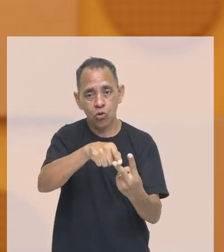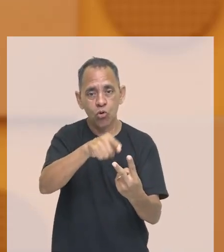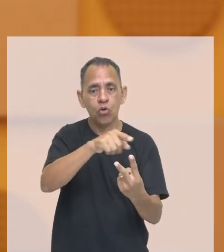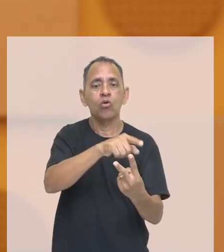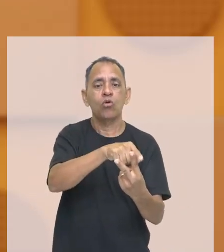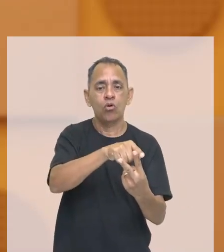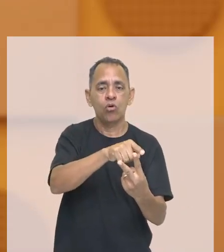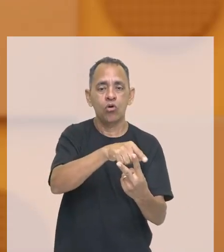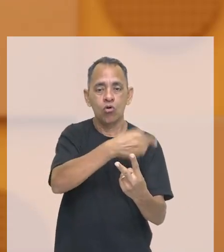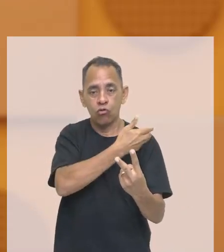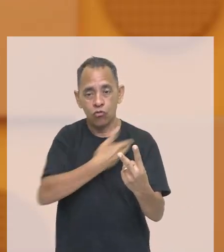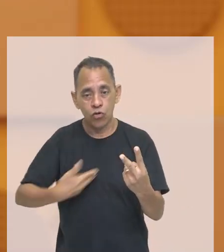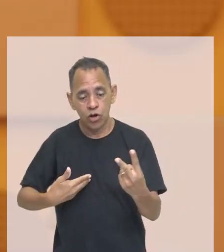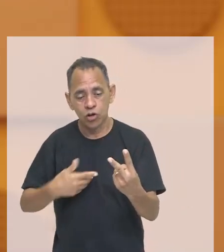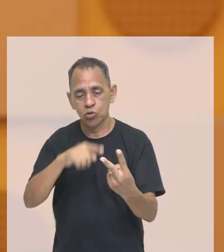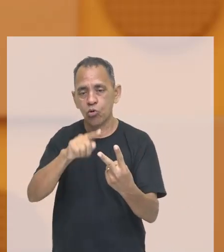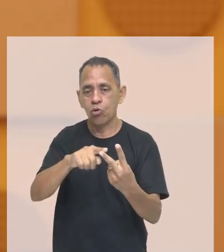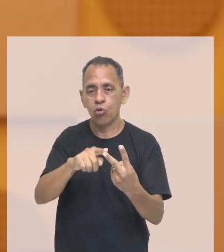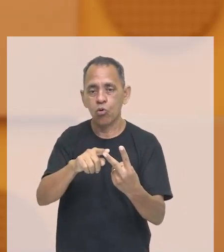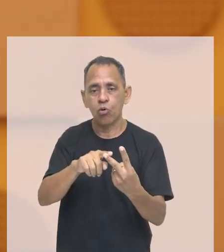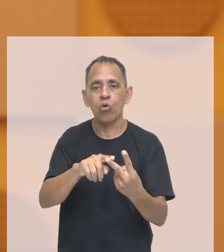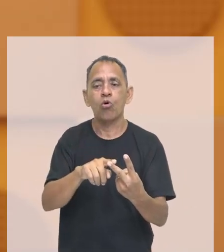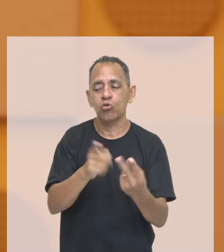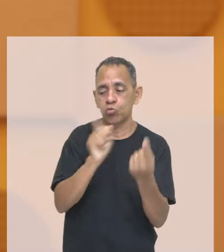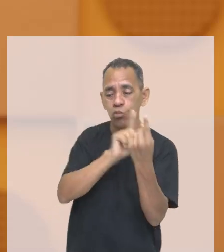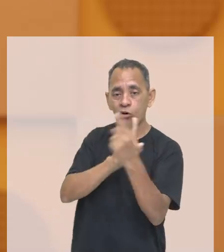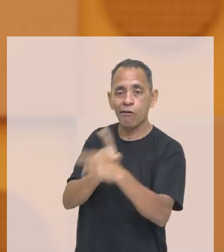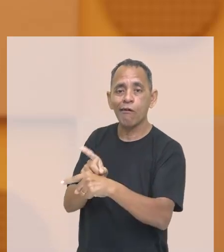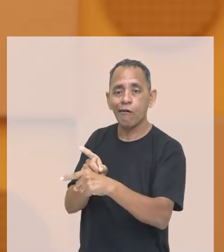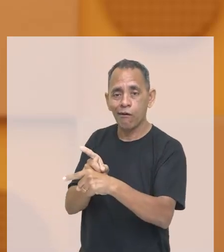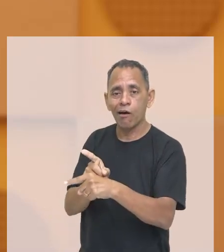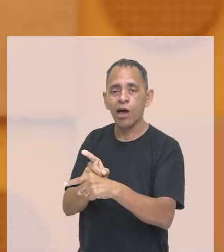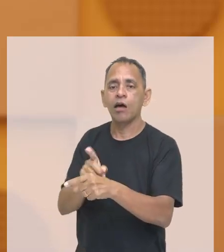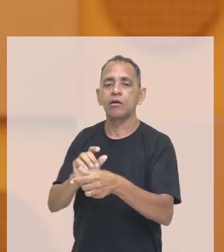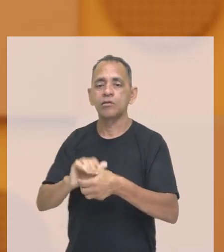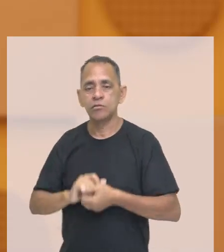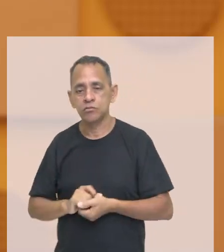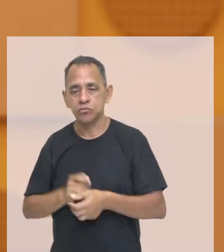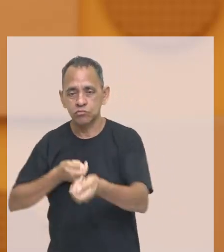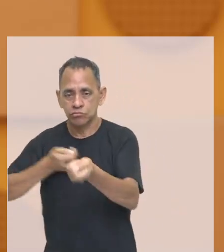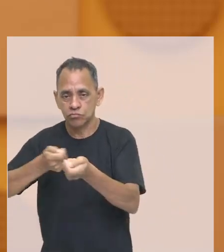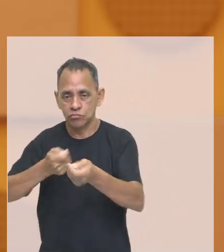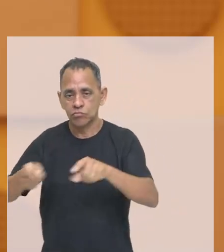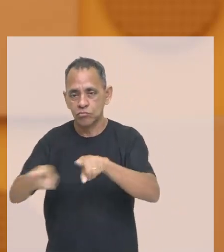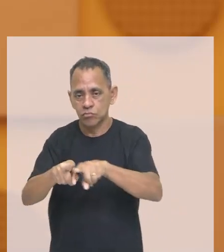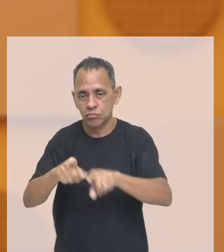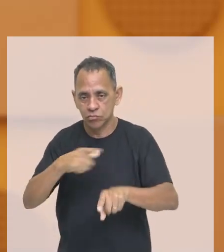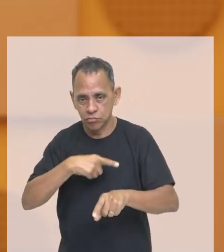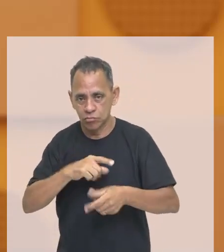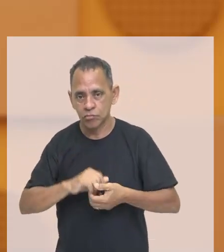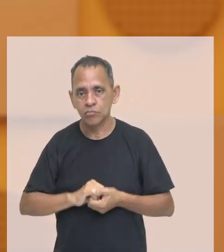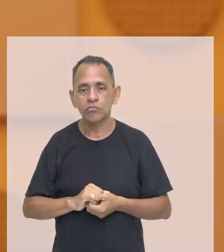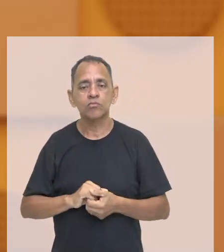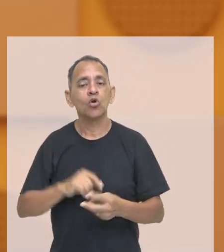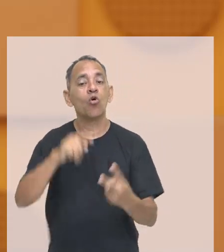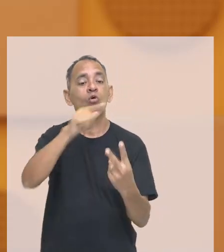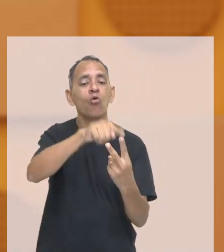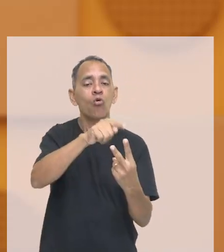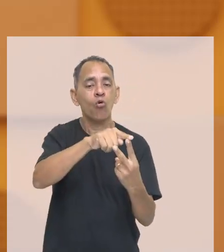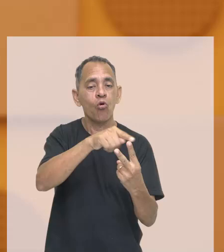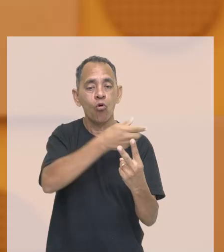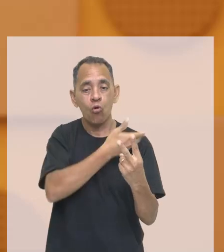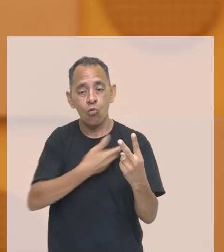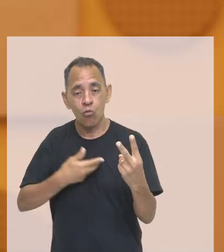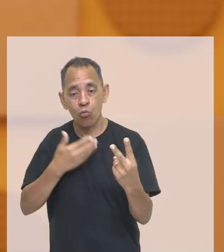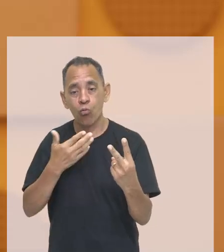oposição consentida, uma oposição moderada, a oposição que, de fato, o governo estava ali permitindo. E você só